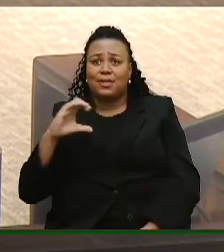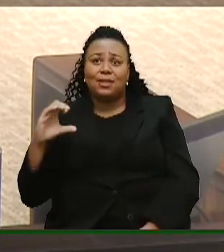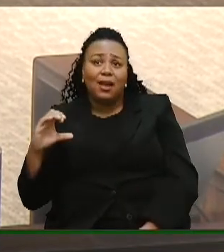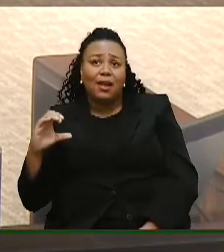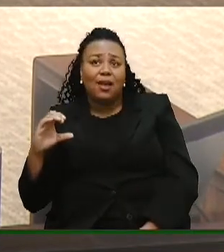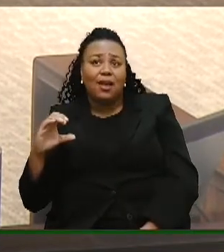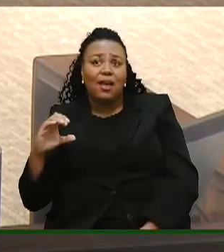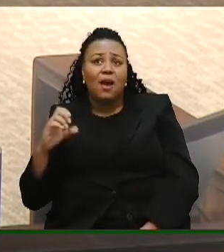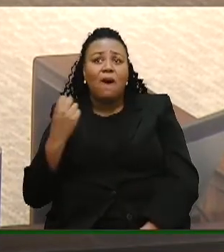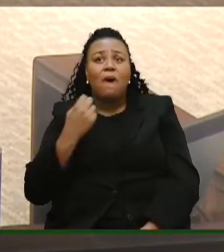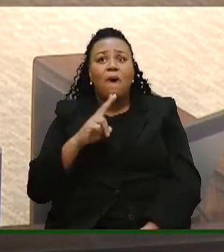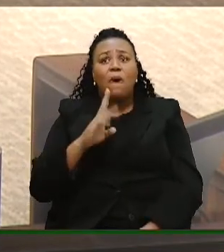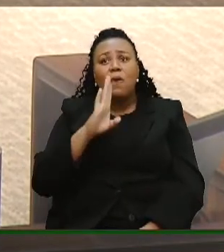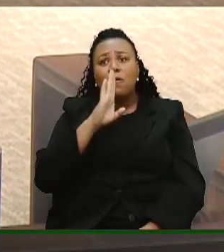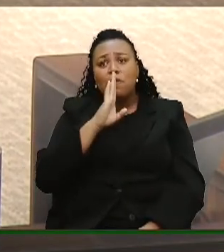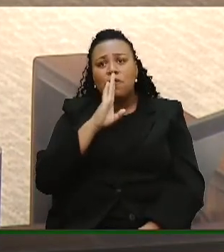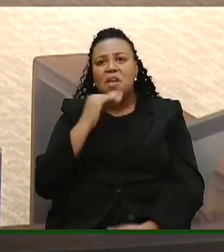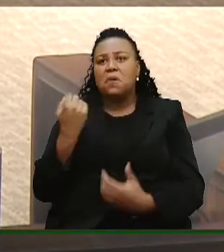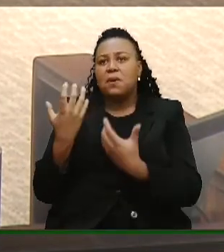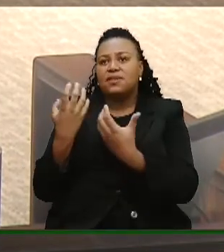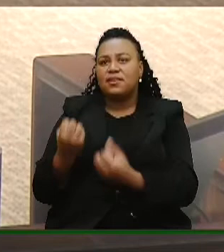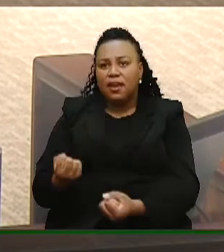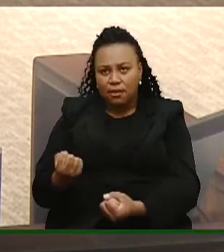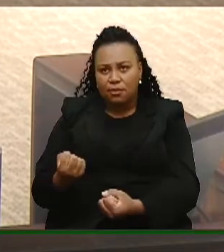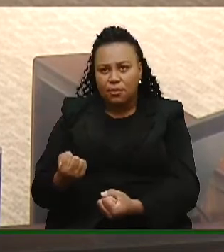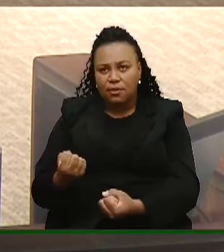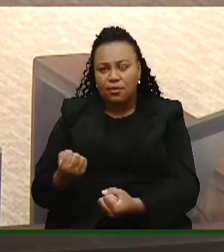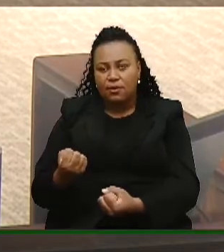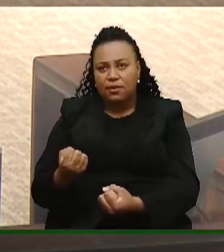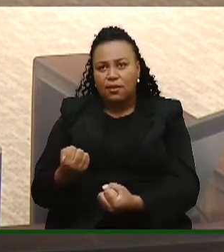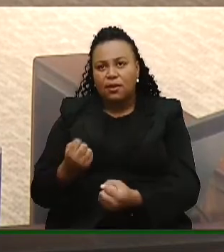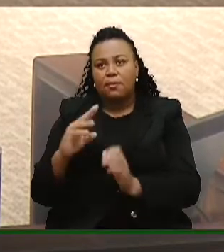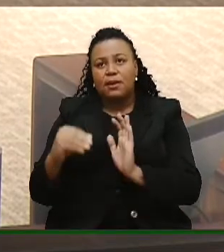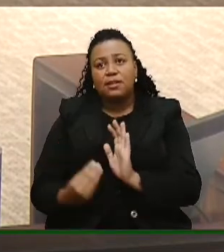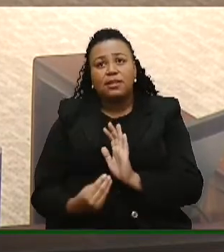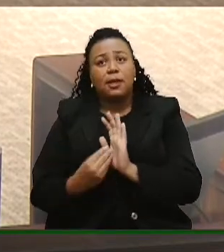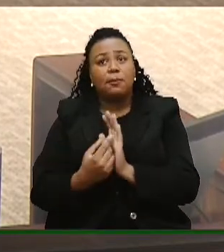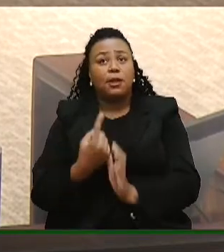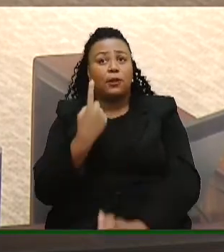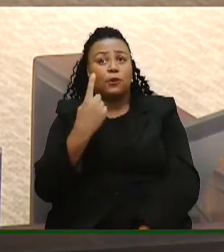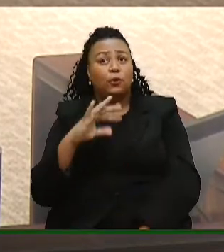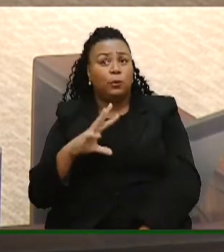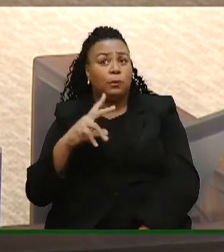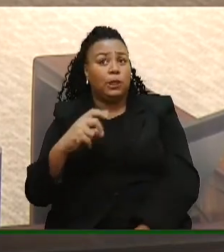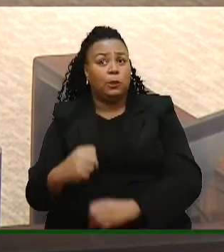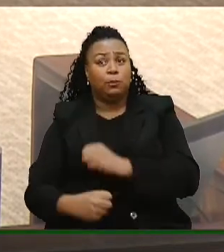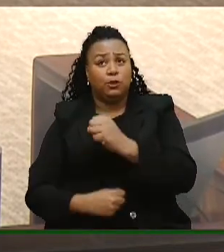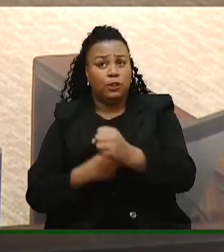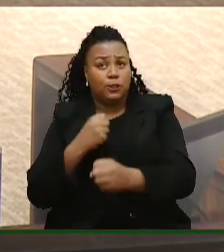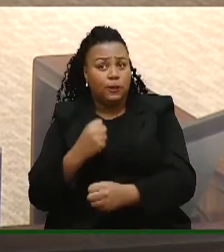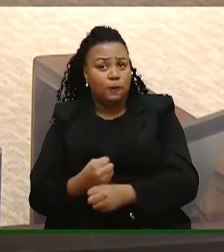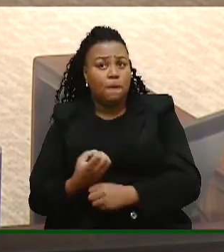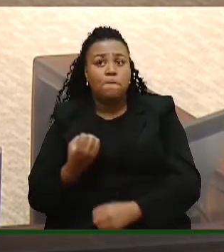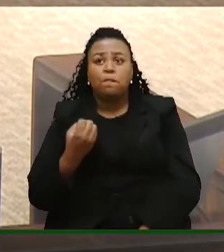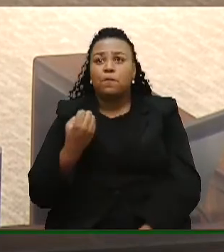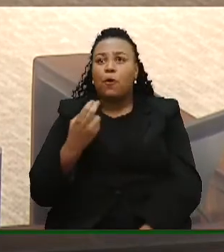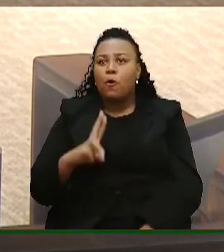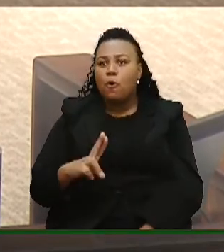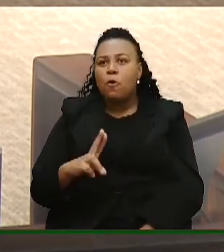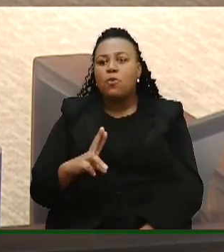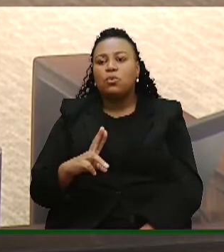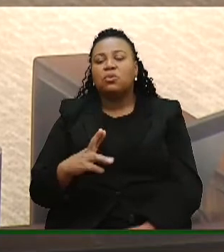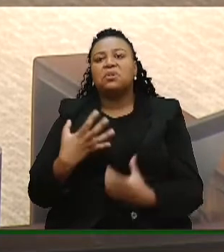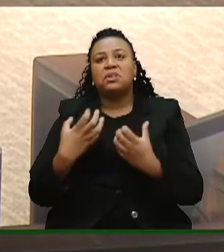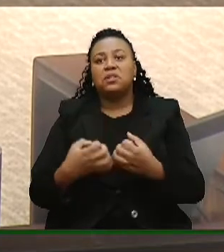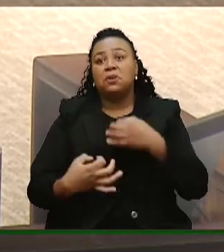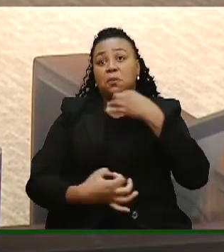Eu me calo, eu me curvo para essa emenda de um milhão de reais por ano? Ou eu fico com a opinião da maioria